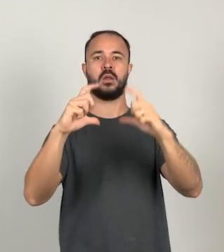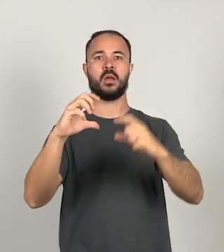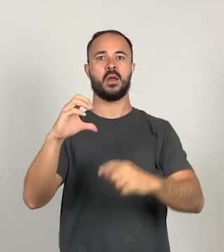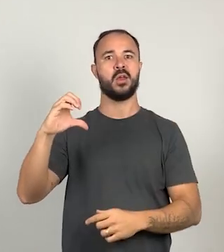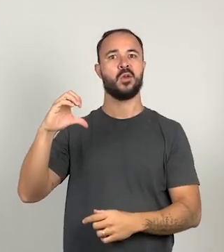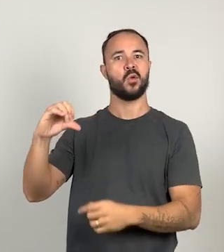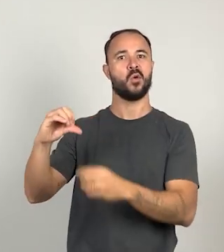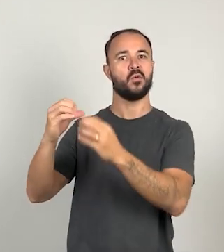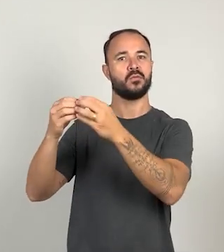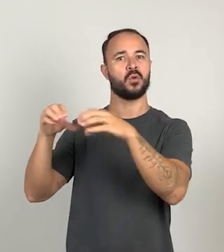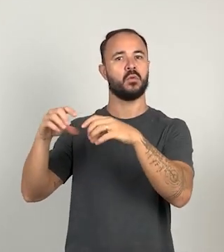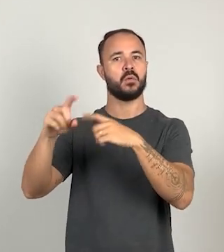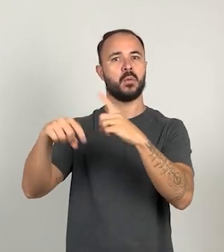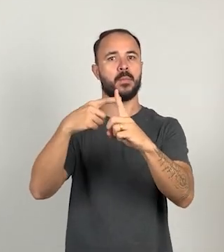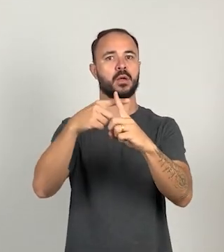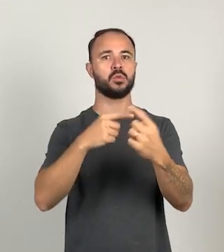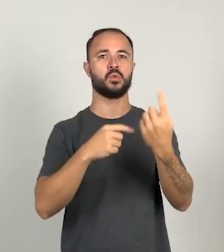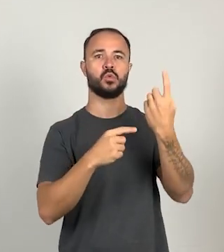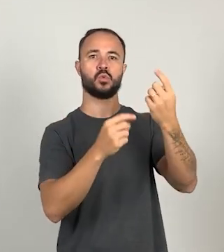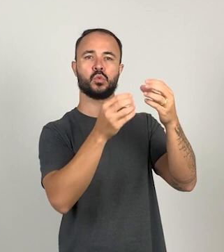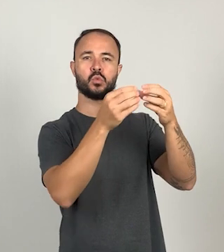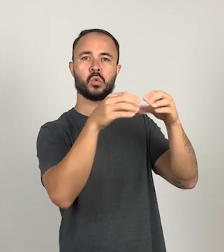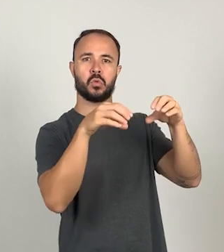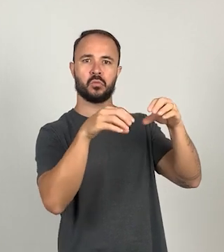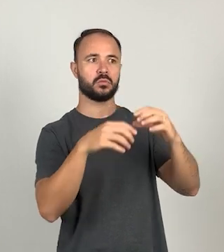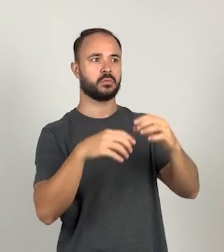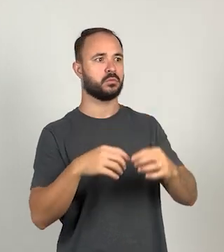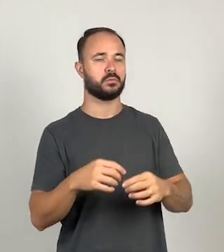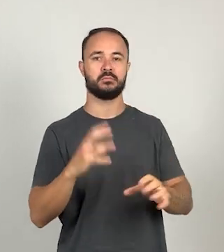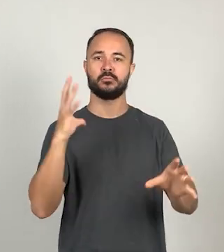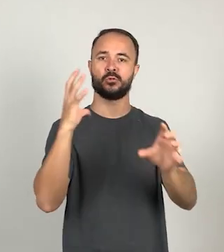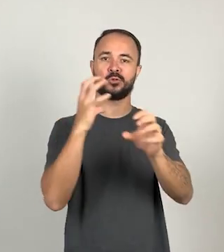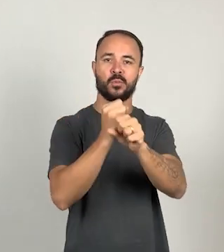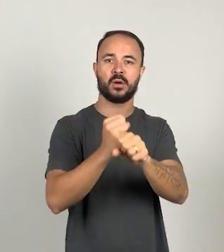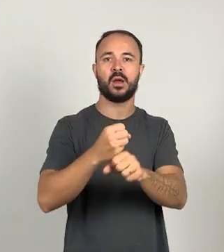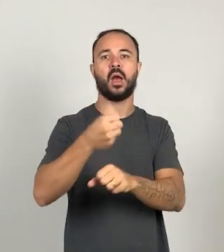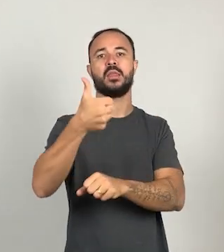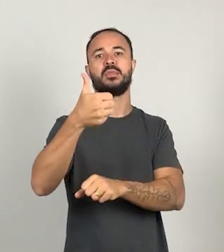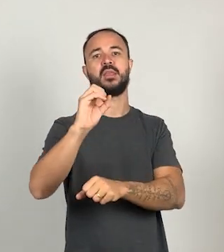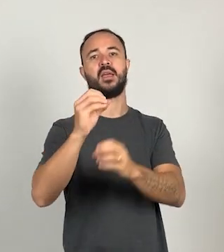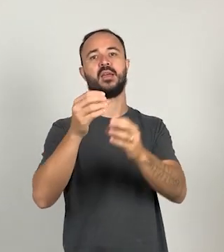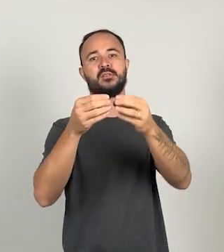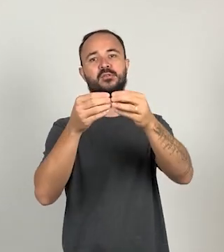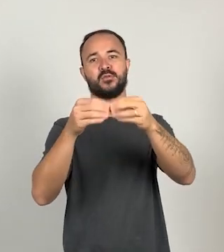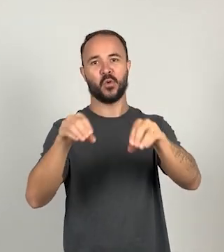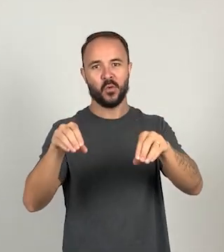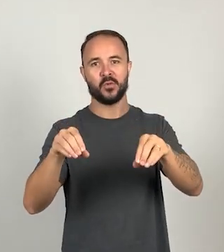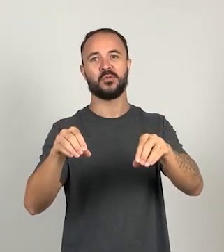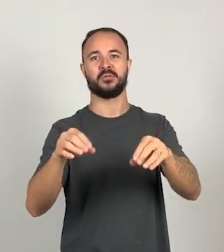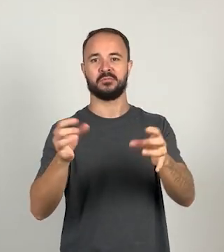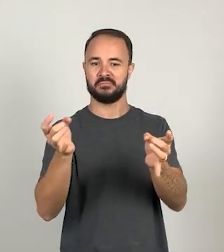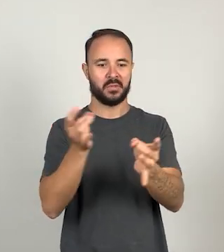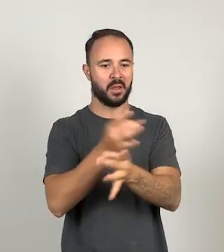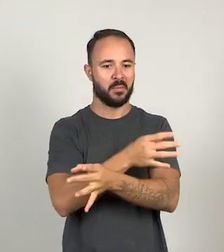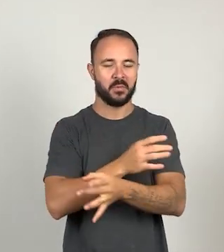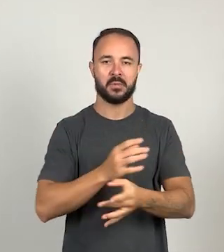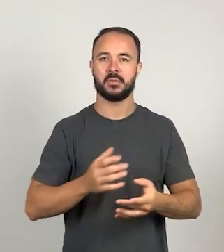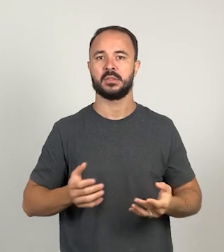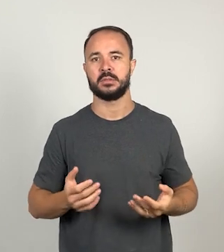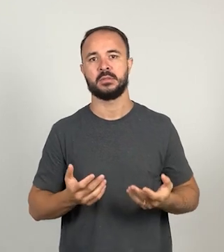ovos, com mais um ovo, com dez ovos, ela acabou. E com